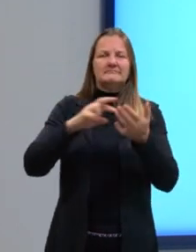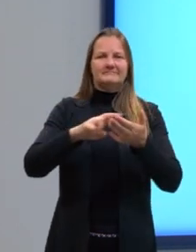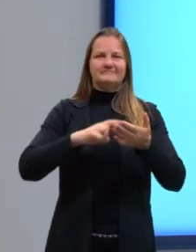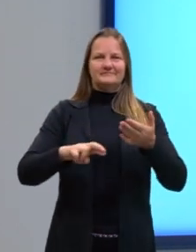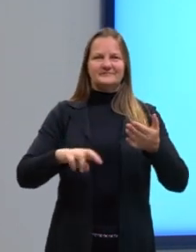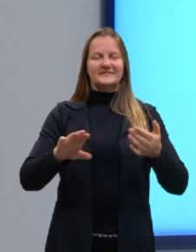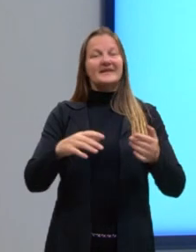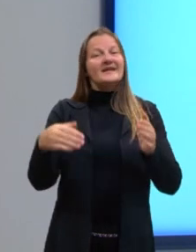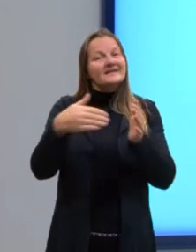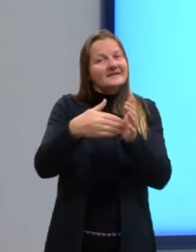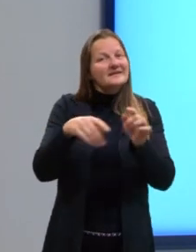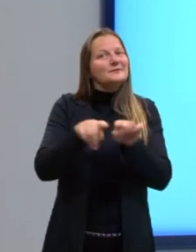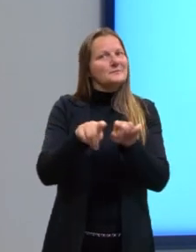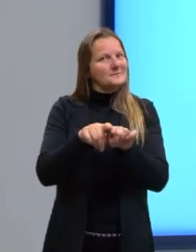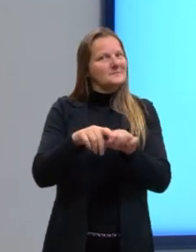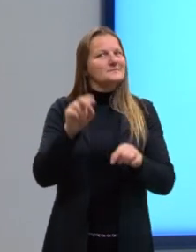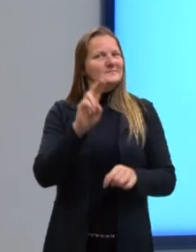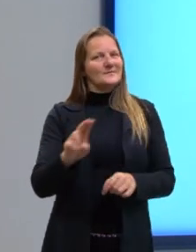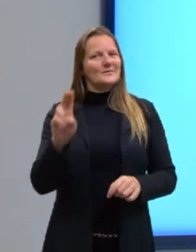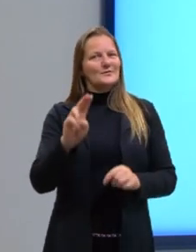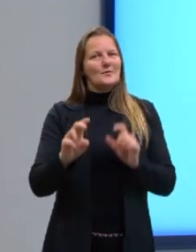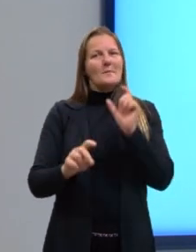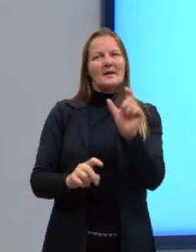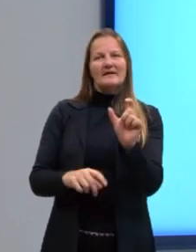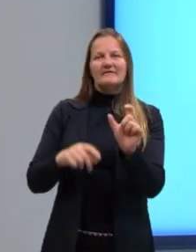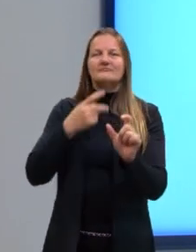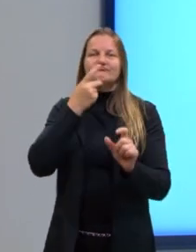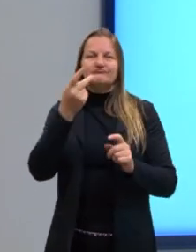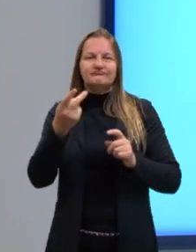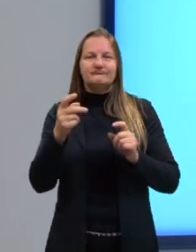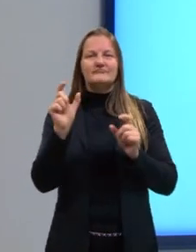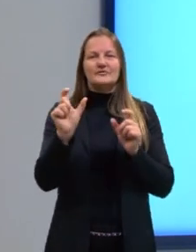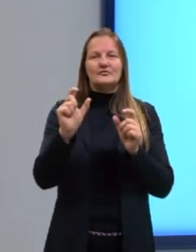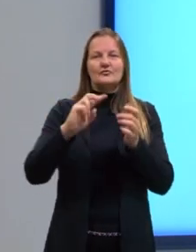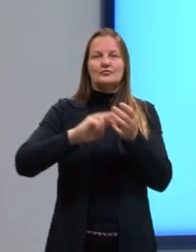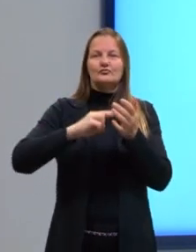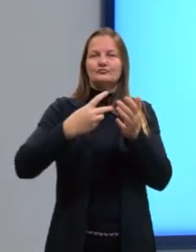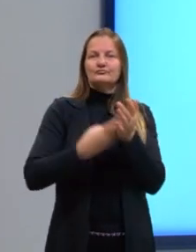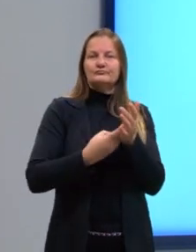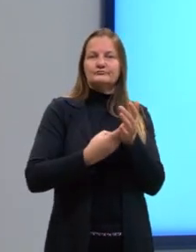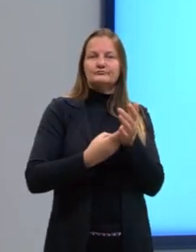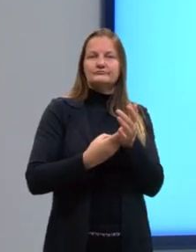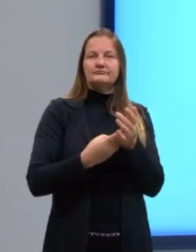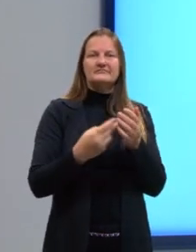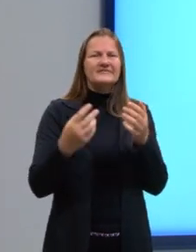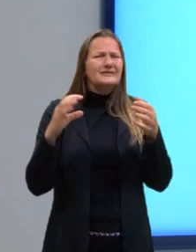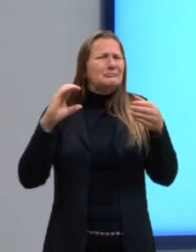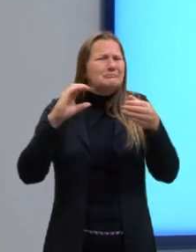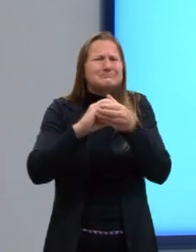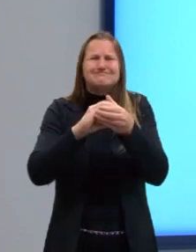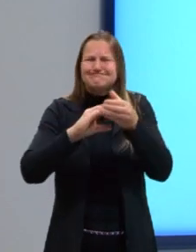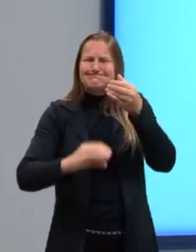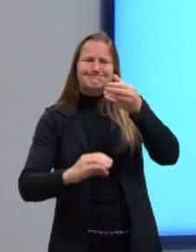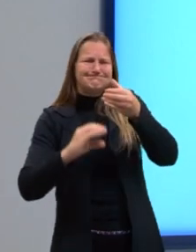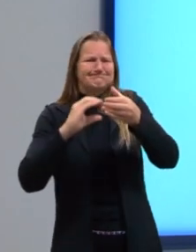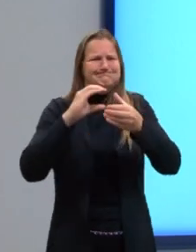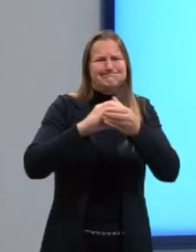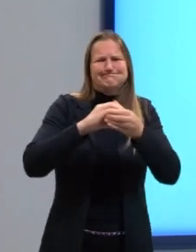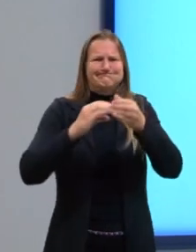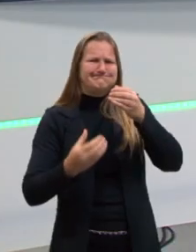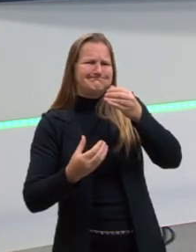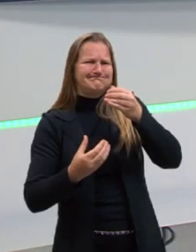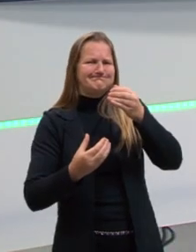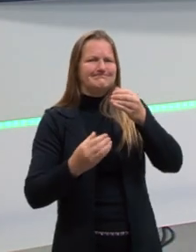e, até mesmo, o uso de palavras cujo significado não encaixa no contexto.